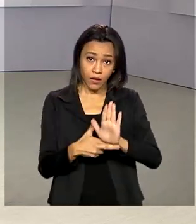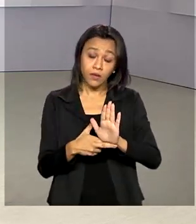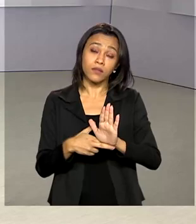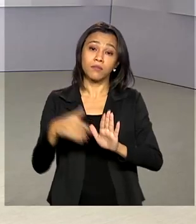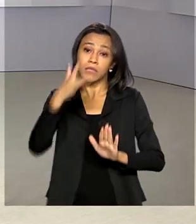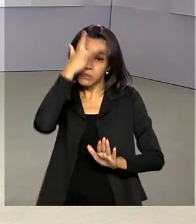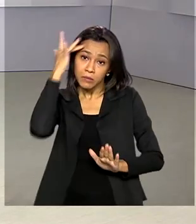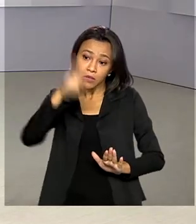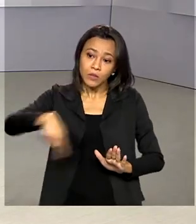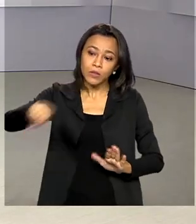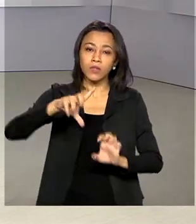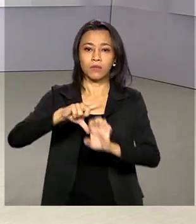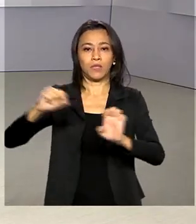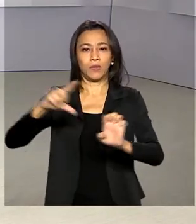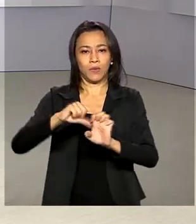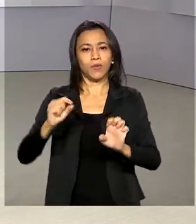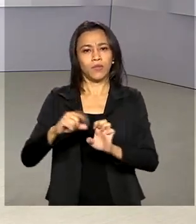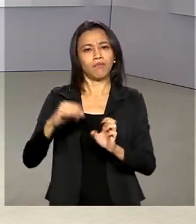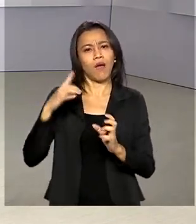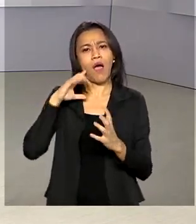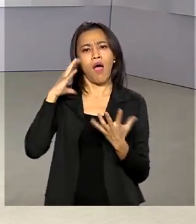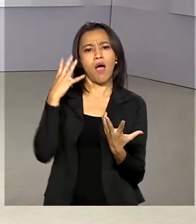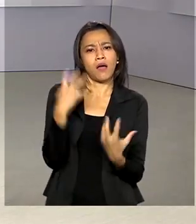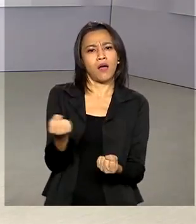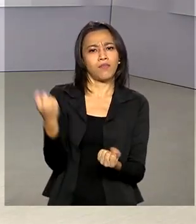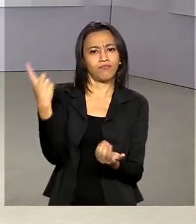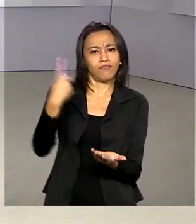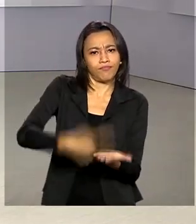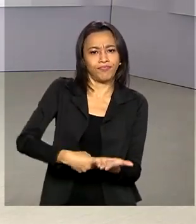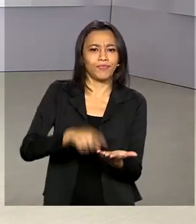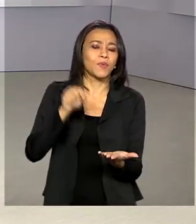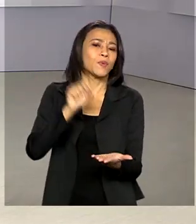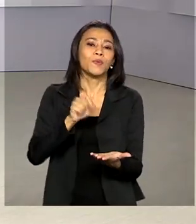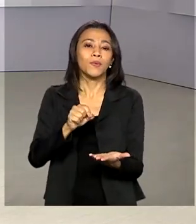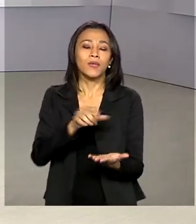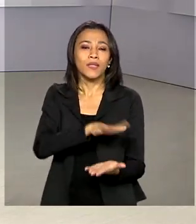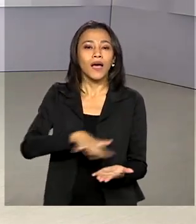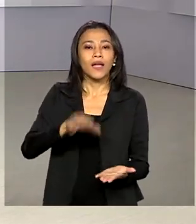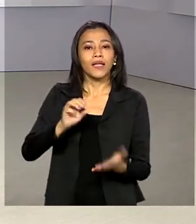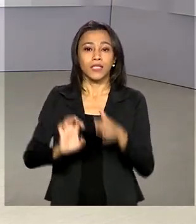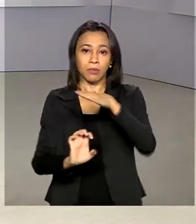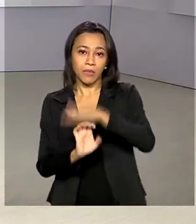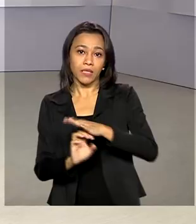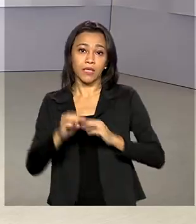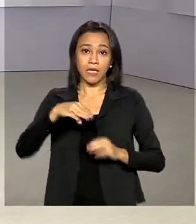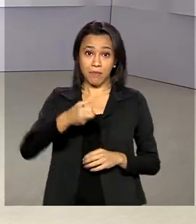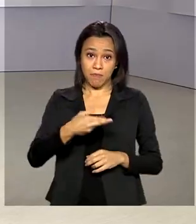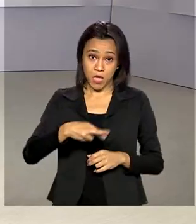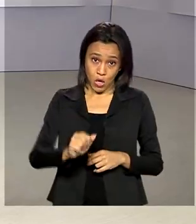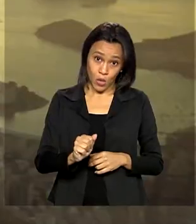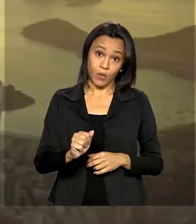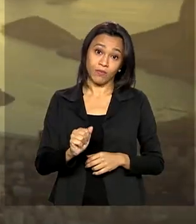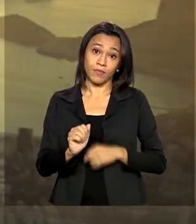aderirem ao Programa Nacional de Apoio às Microempresas e Empresas de Pequeno Porto, o PRONAMP.